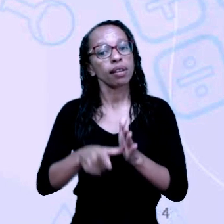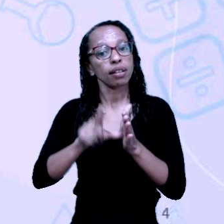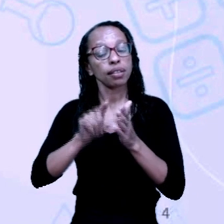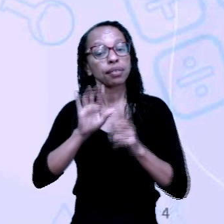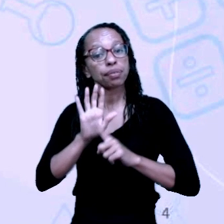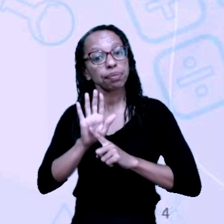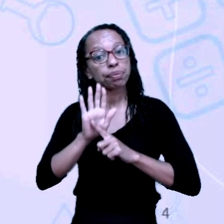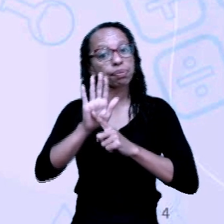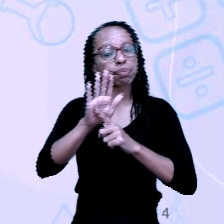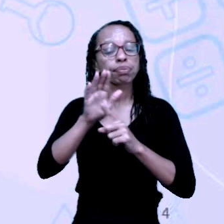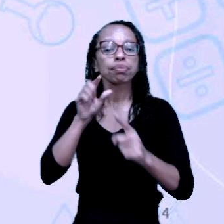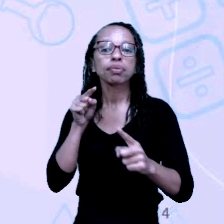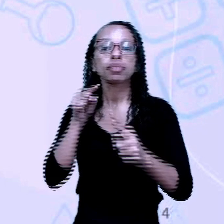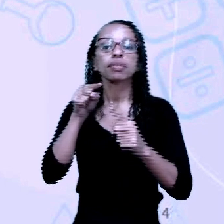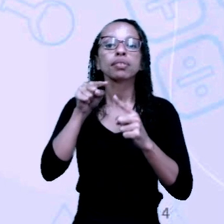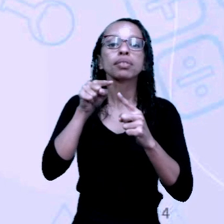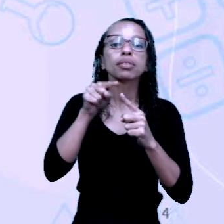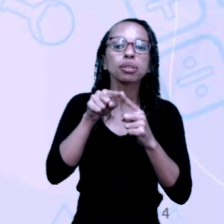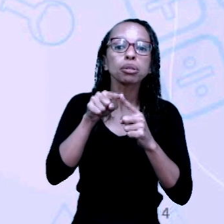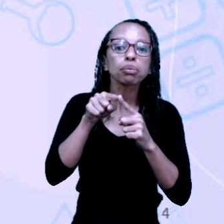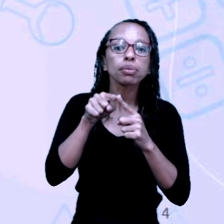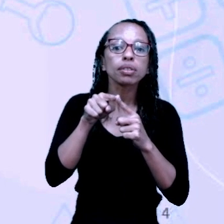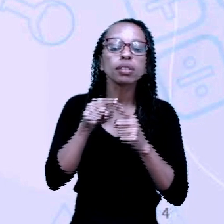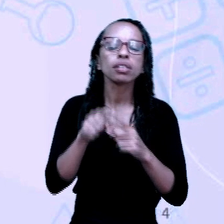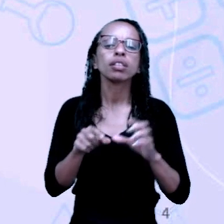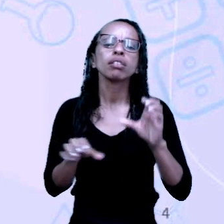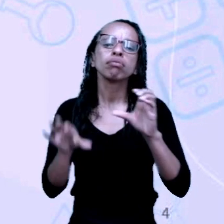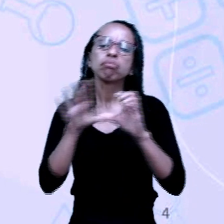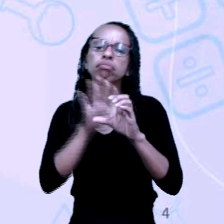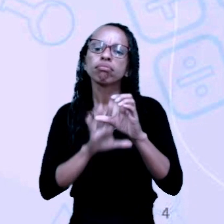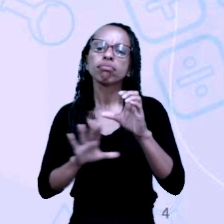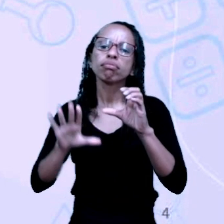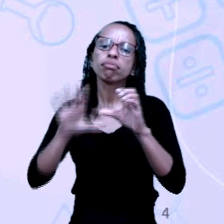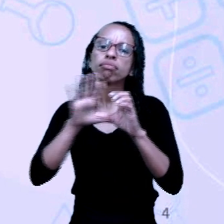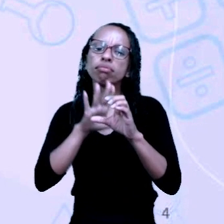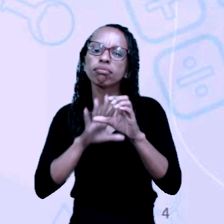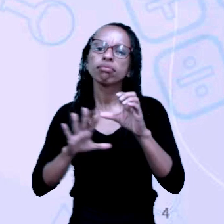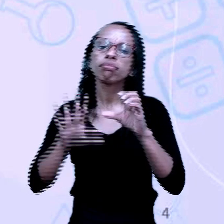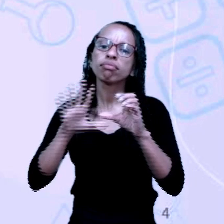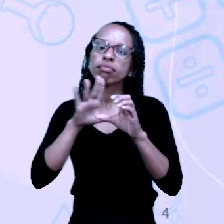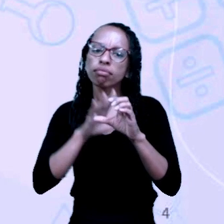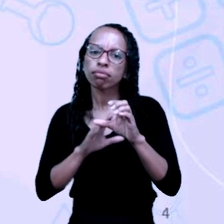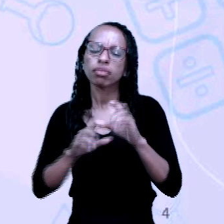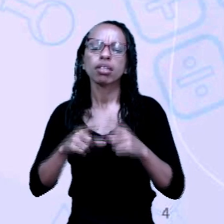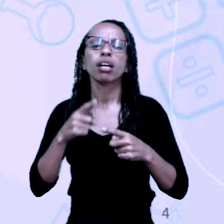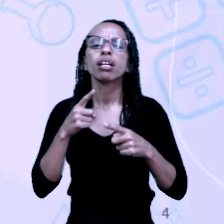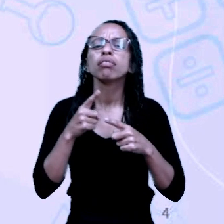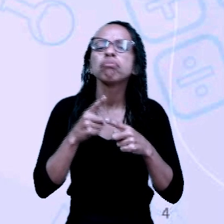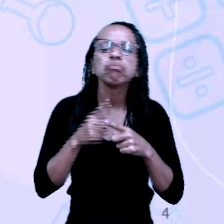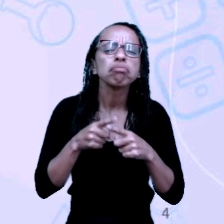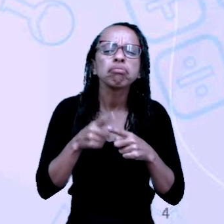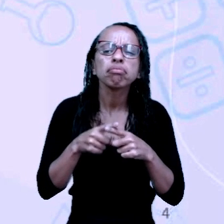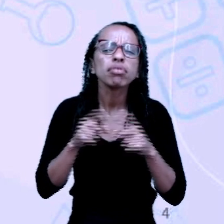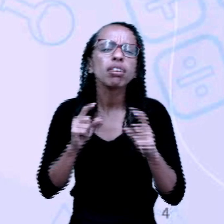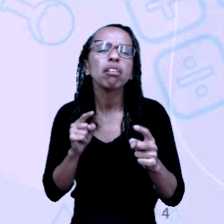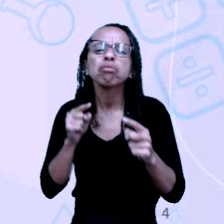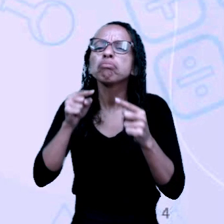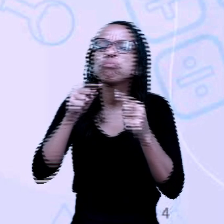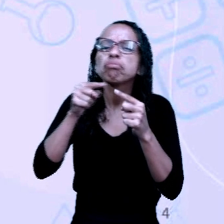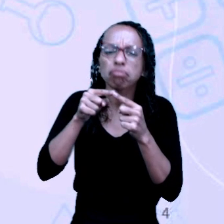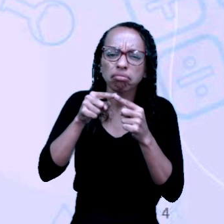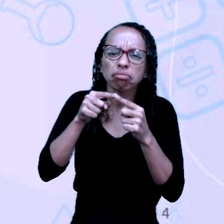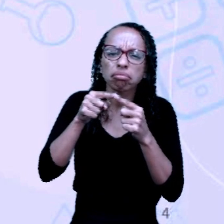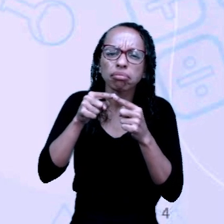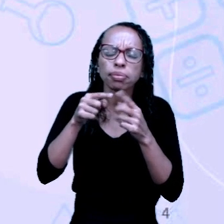finalidade de um gênero charge. Afinal, todo texto que a gente escreve, a gente tem um objetivo com ele,